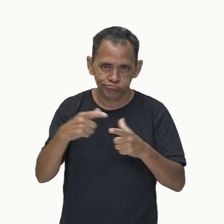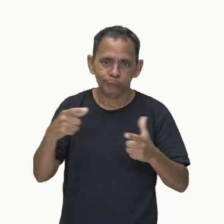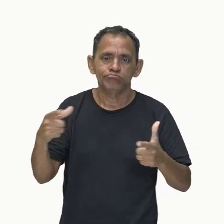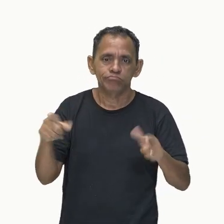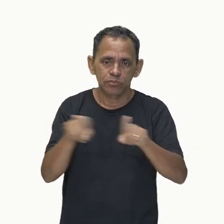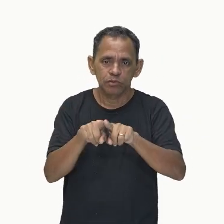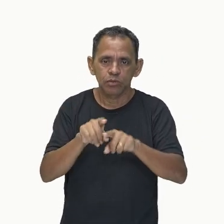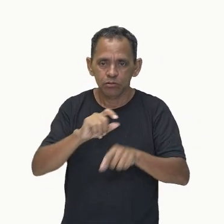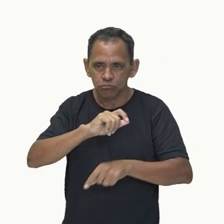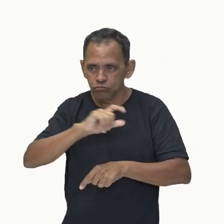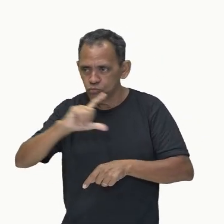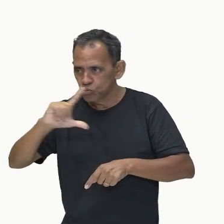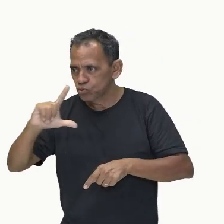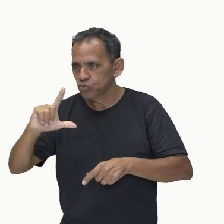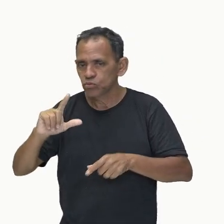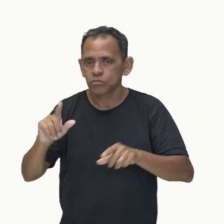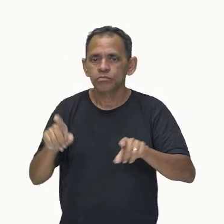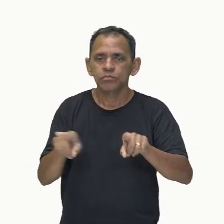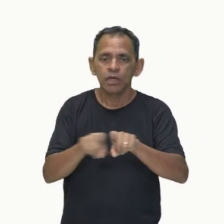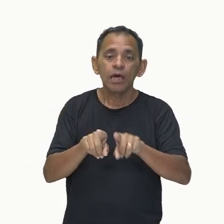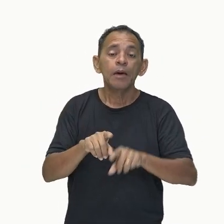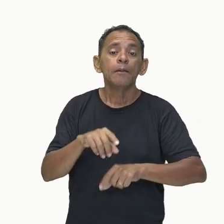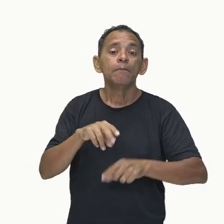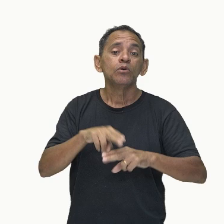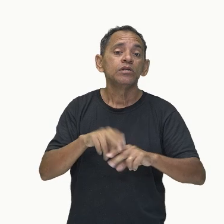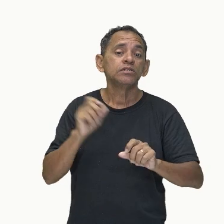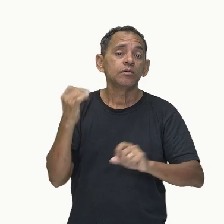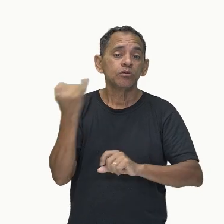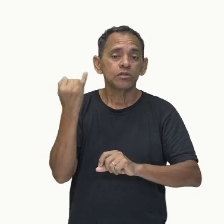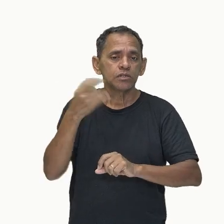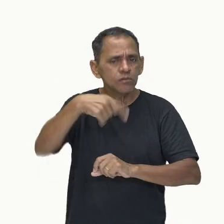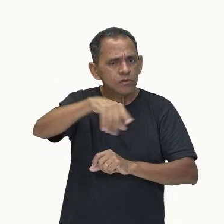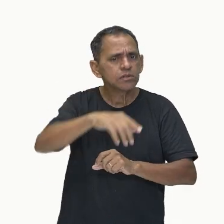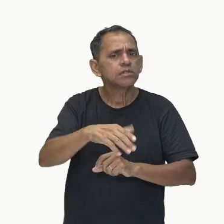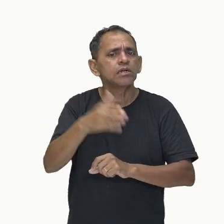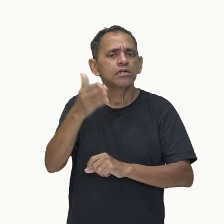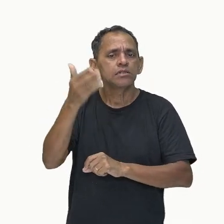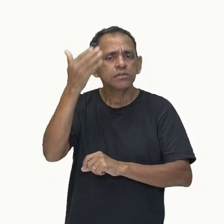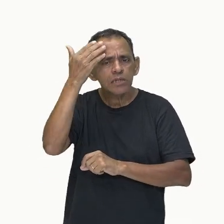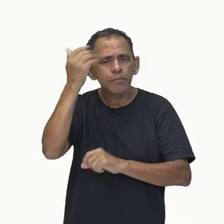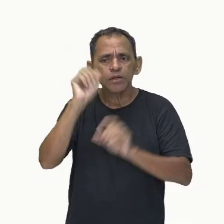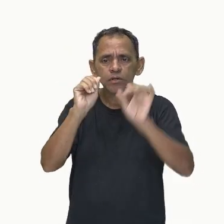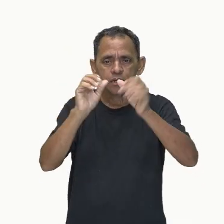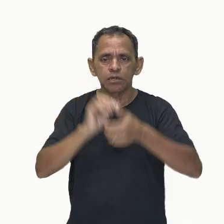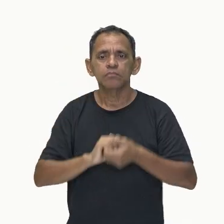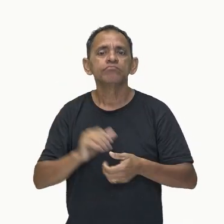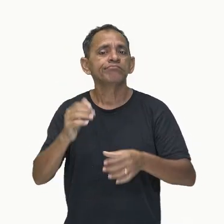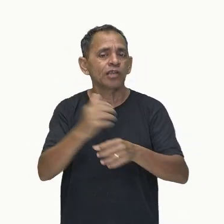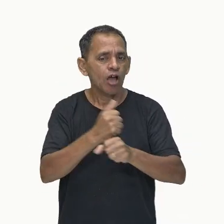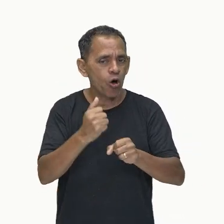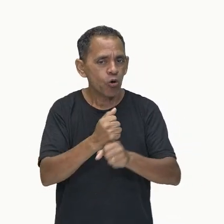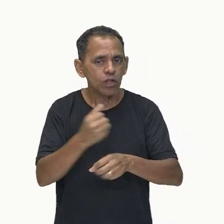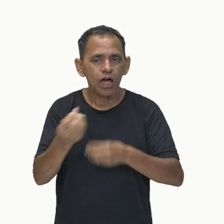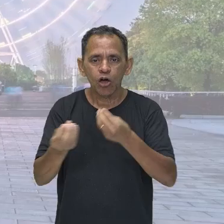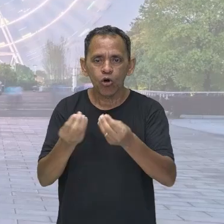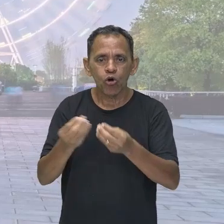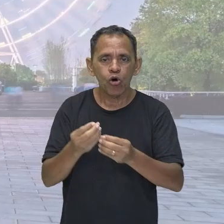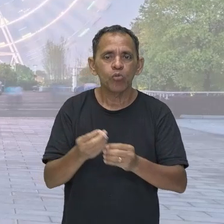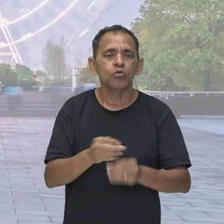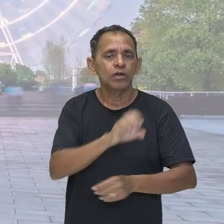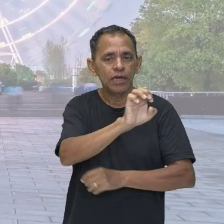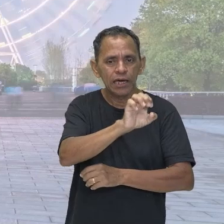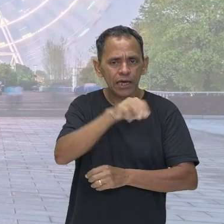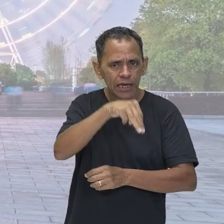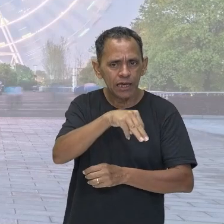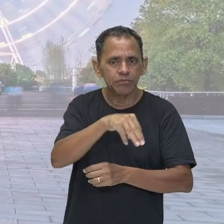importância de nós sabermos calcular a energia mecânica, tá, gente? Então, quando você quiser